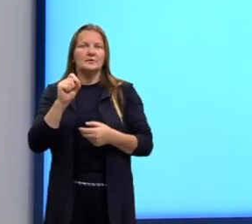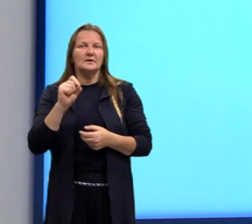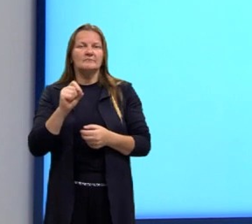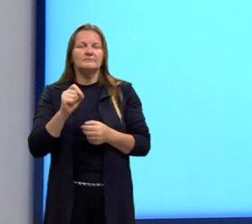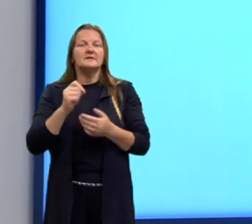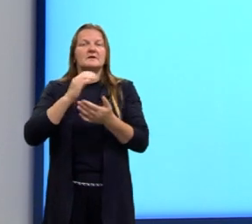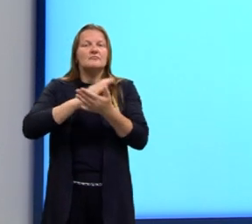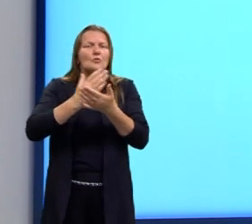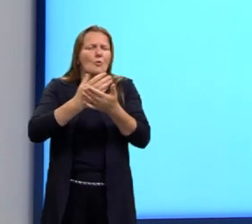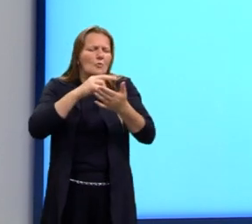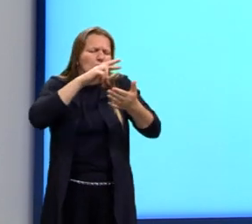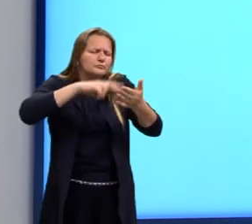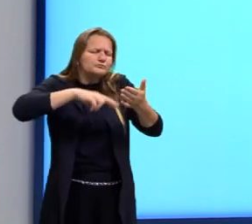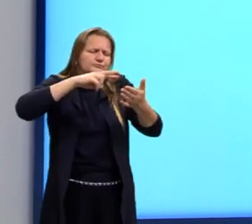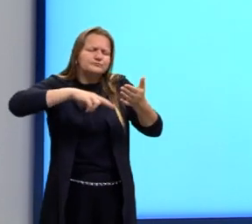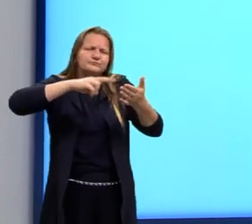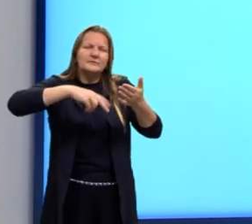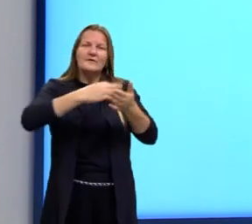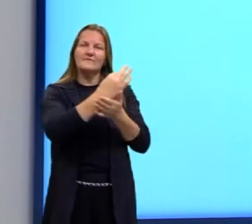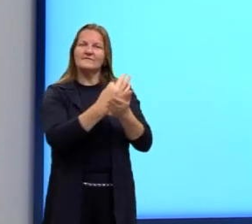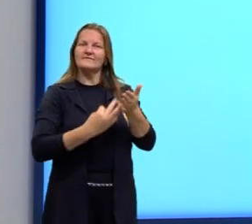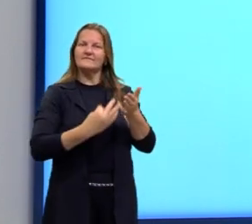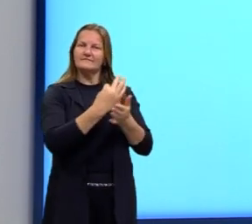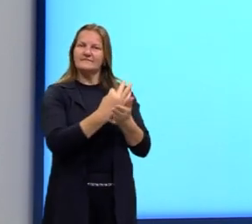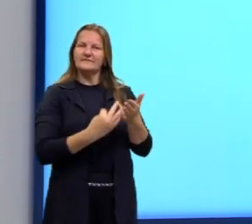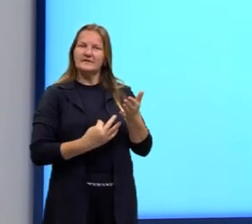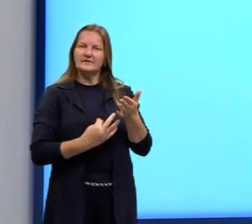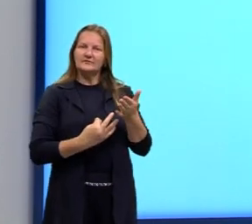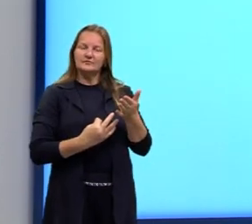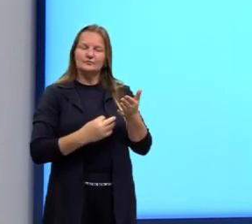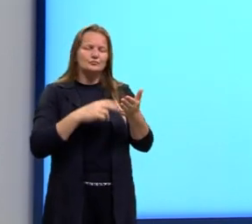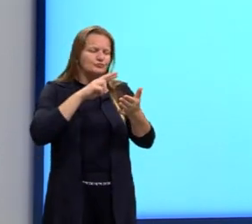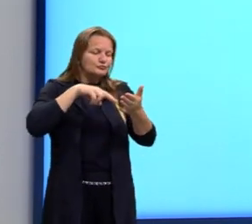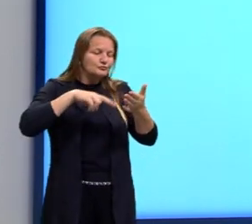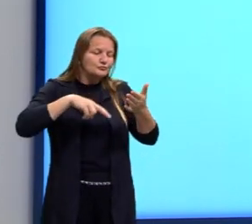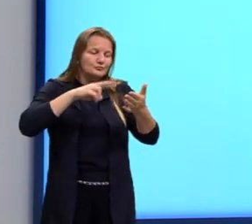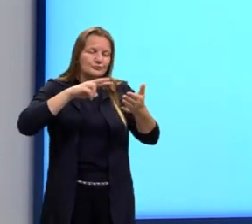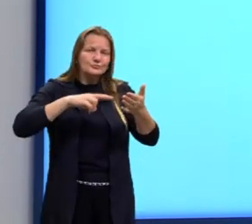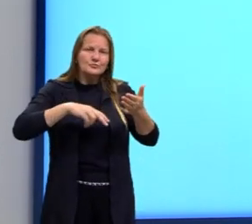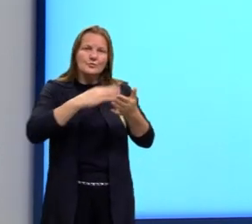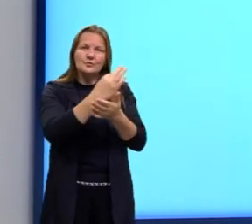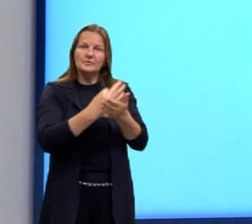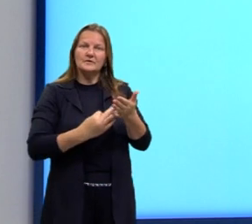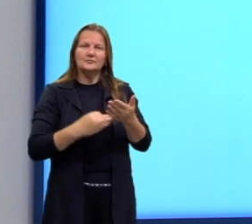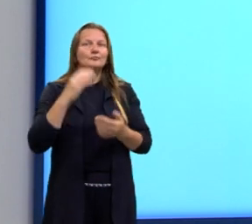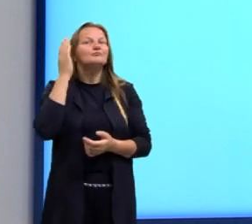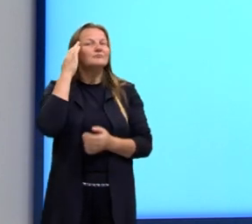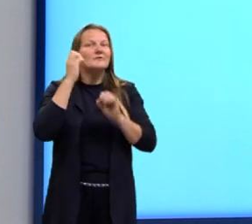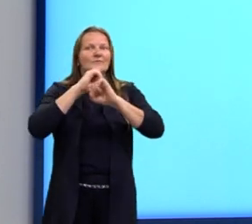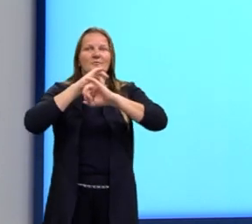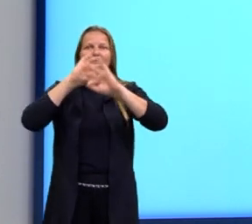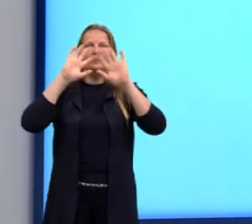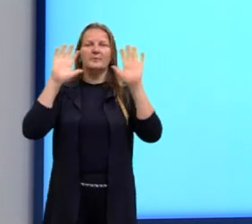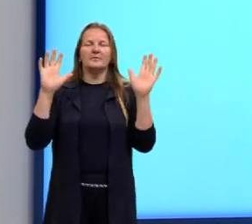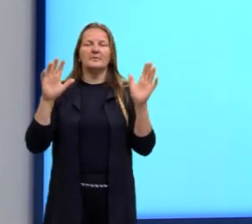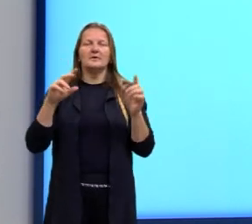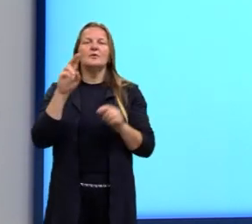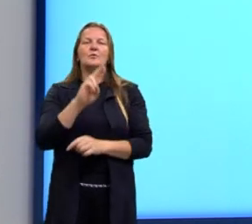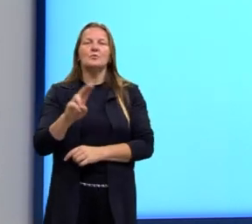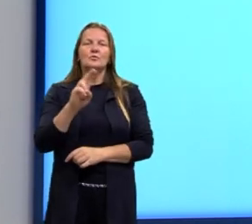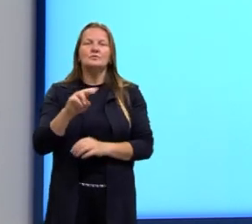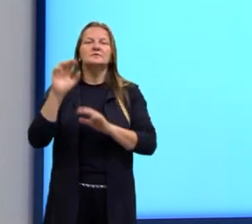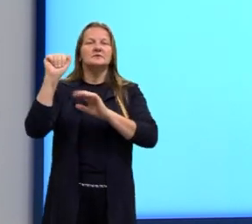interpretação textual. Então, o ENEM, não só na língua espanhola, ele utiliza a interpretação